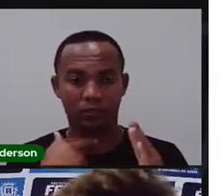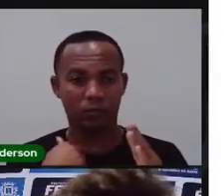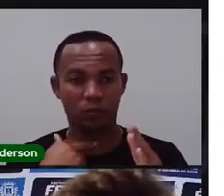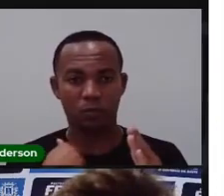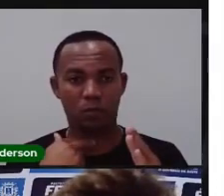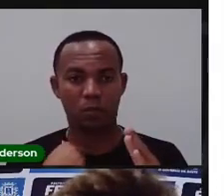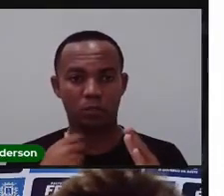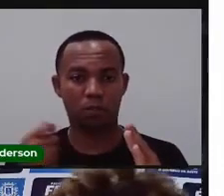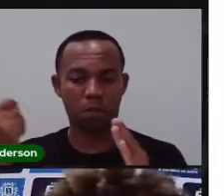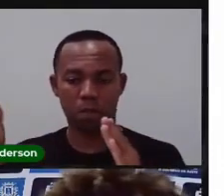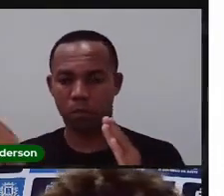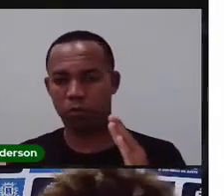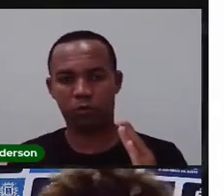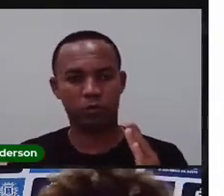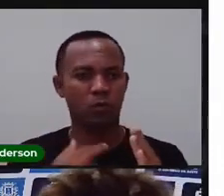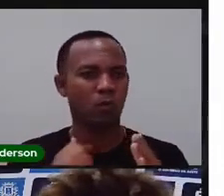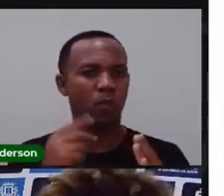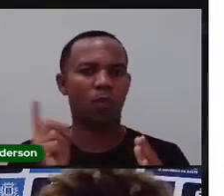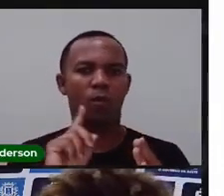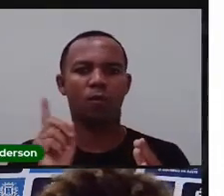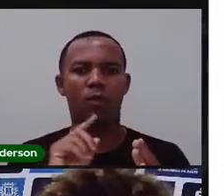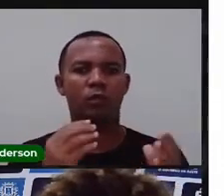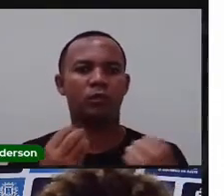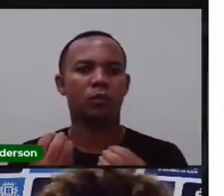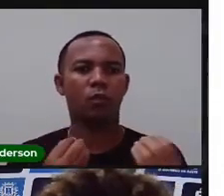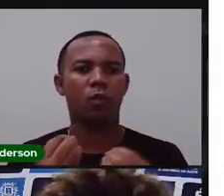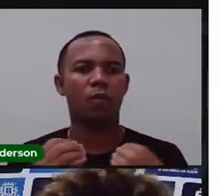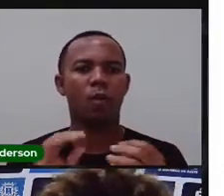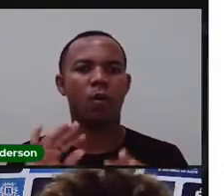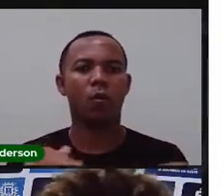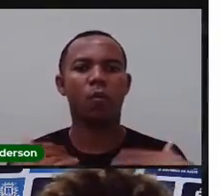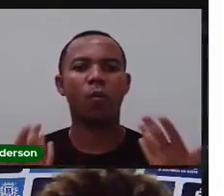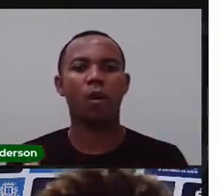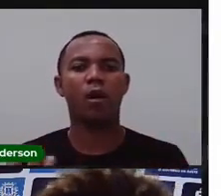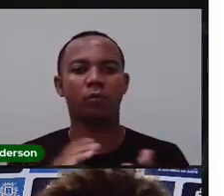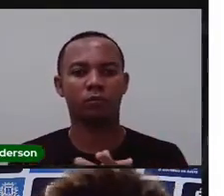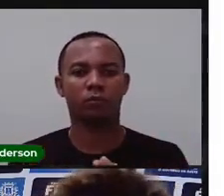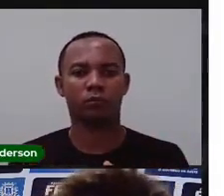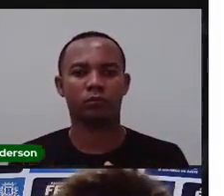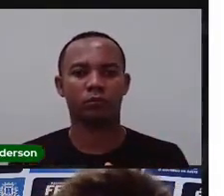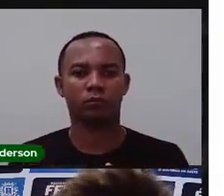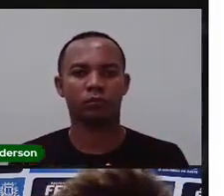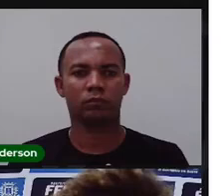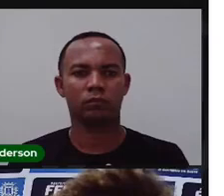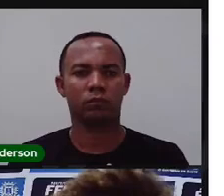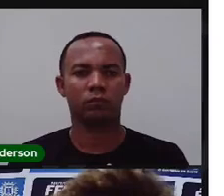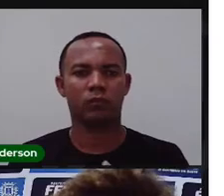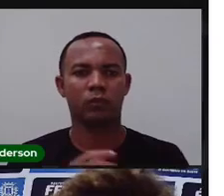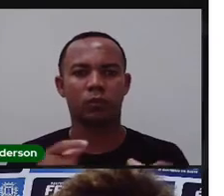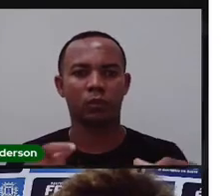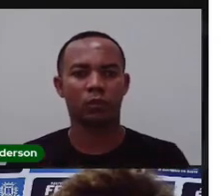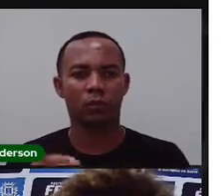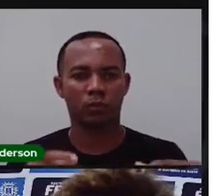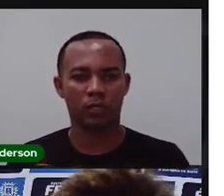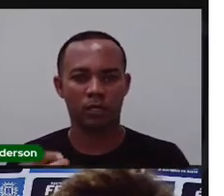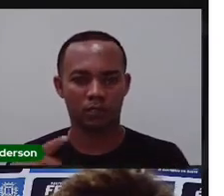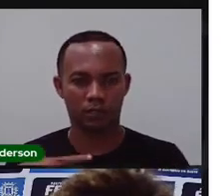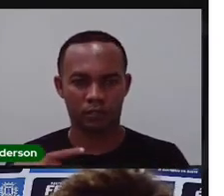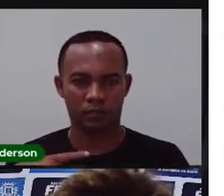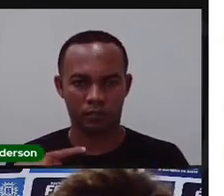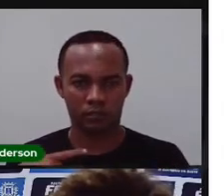destruir. Então, lá em São José tem patrimônio sim. Então, qual será esse patrimônio lá em São José? No seu bairro possui?